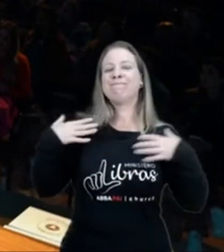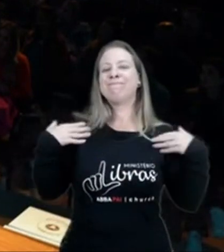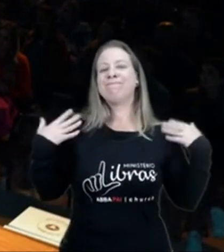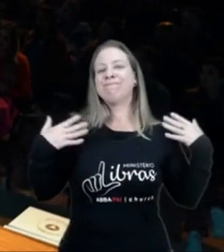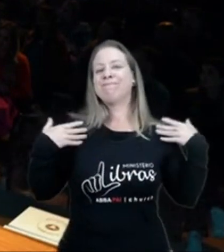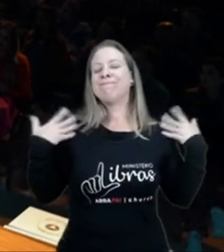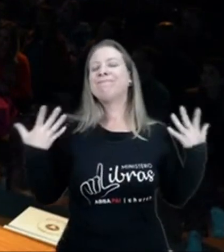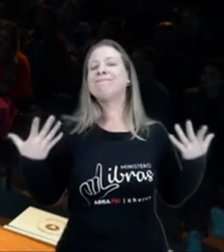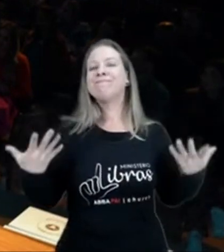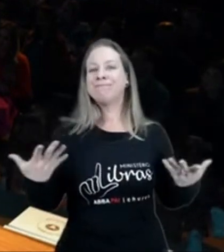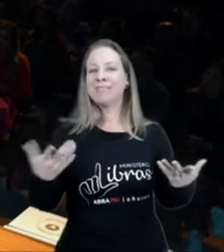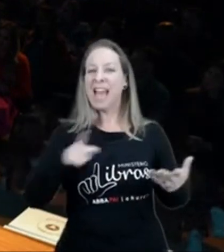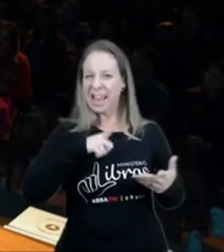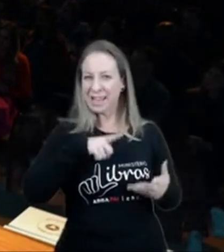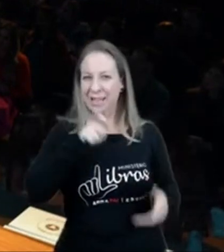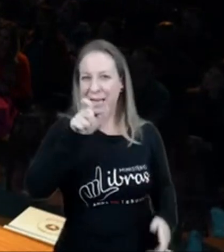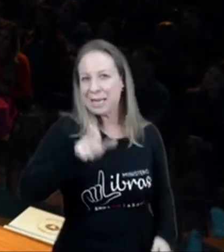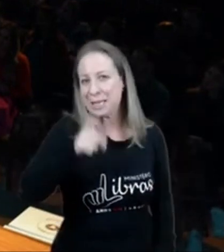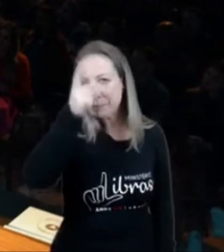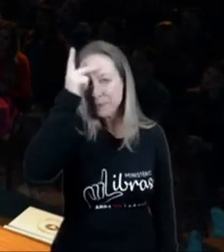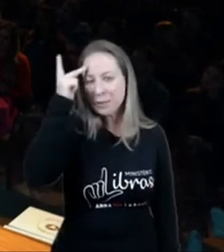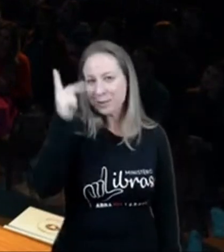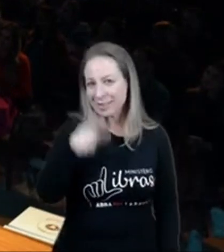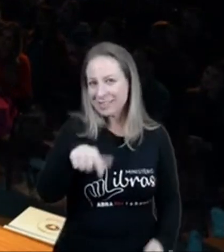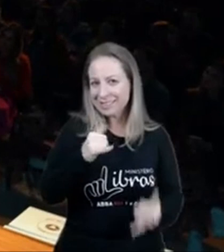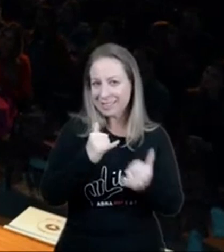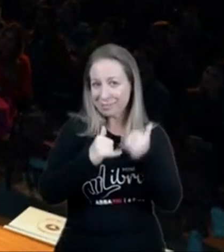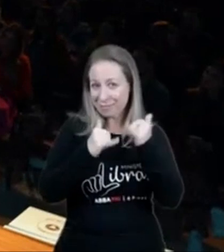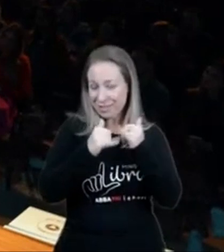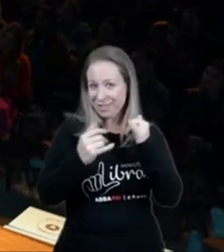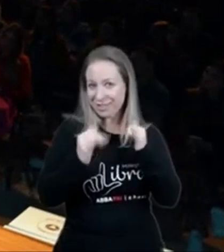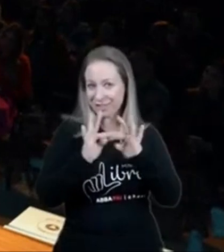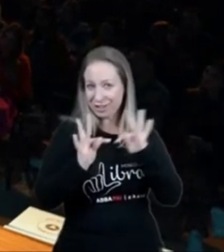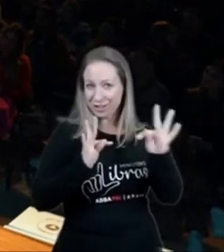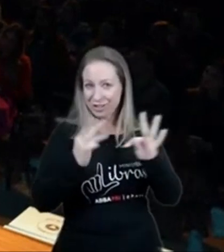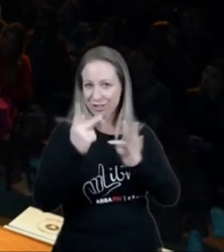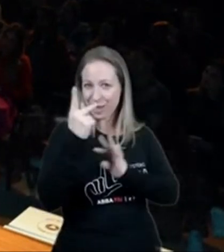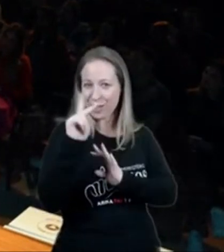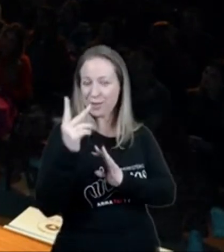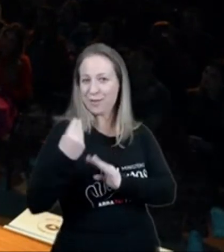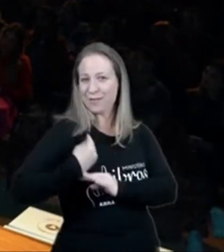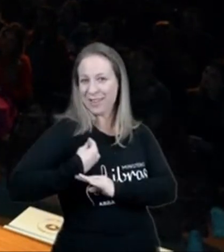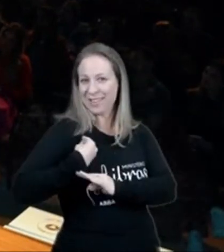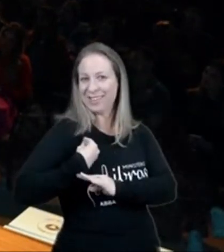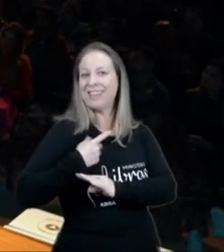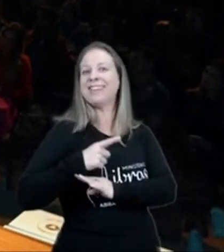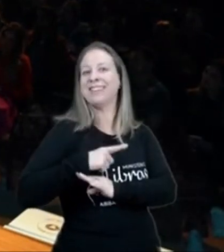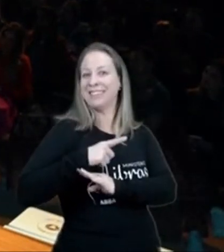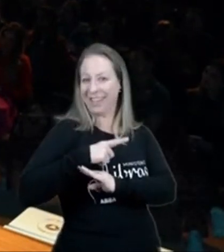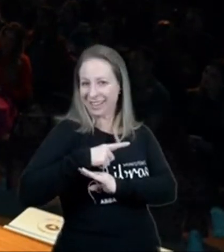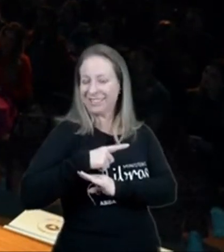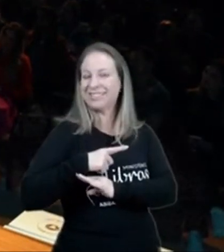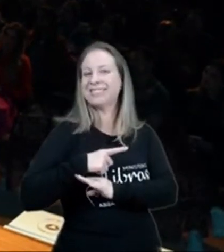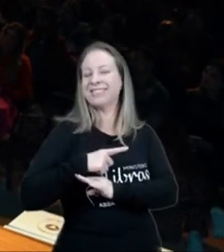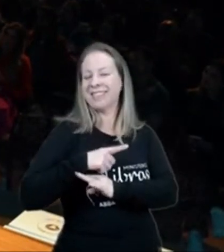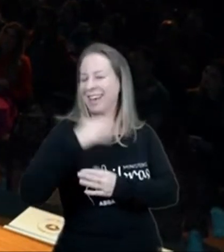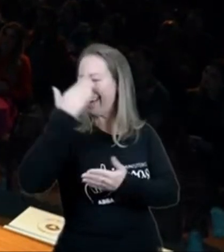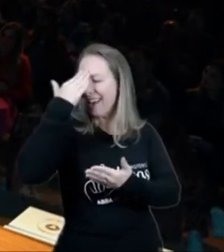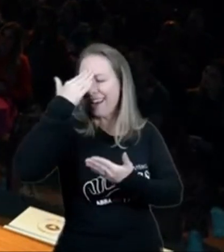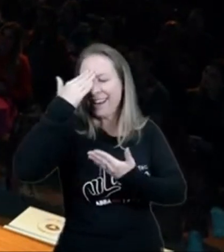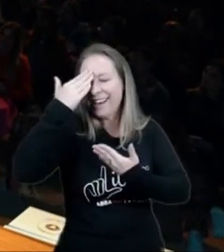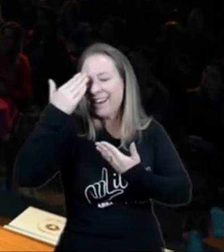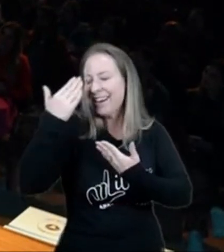Quem é que tem algum Tito na sua vida? Você tem um Tito na sua vida? Enquanto eu estou falando, você está lembrando de alguém, levanta a mão, agradece,